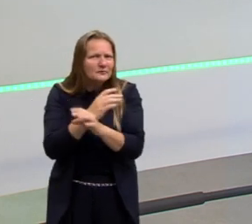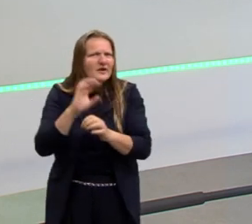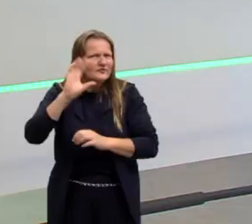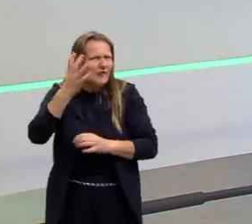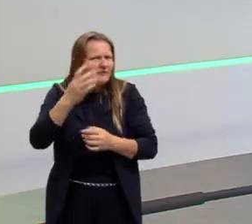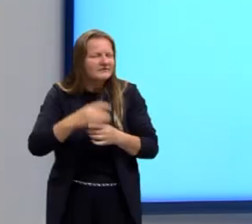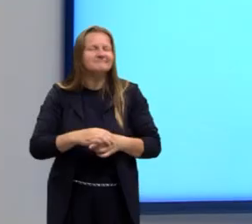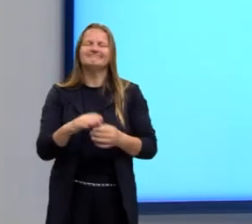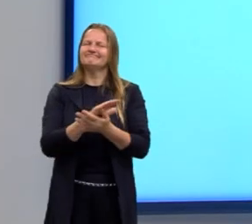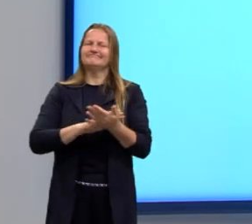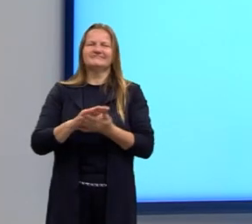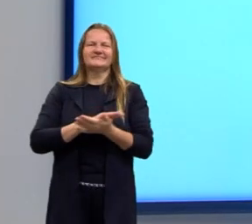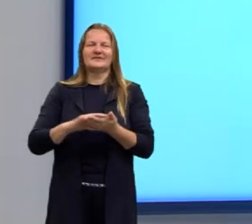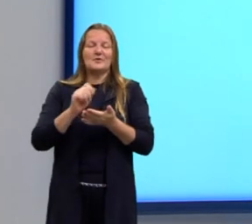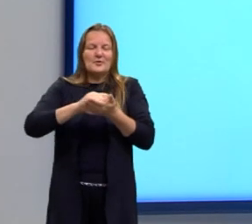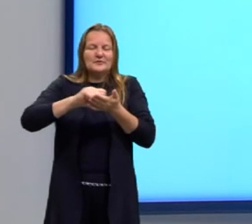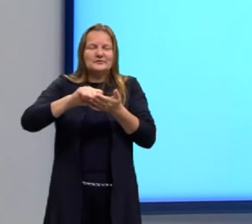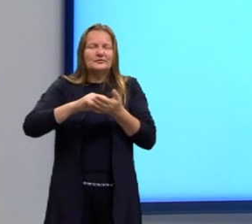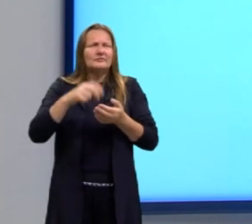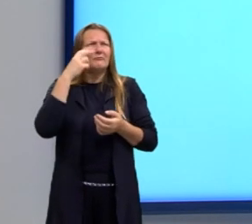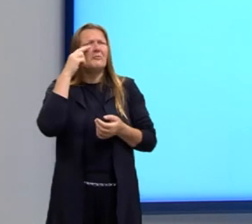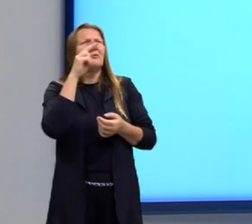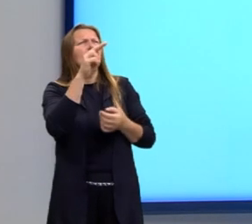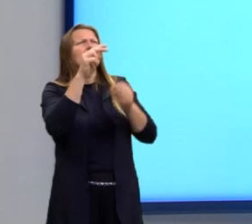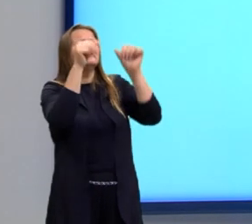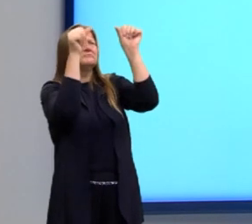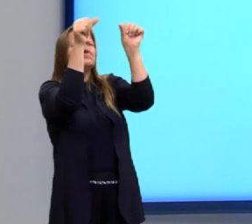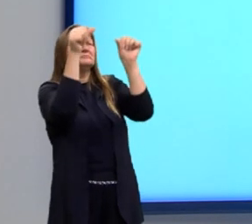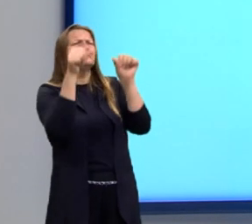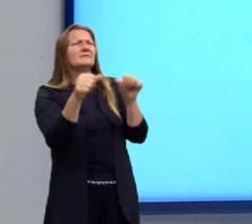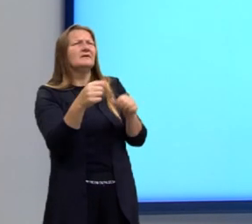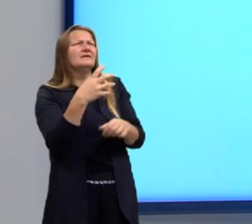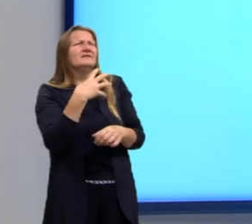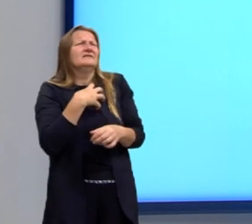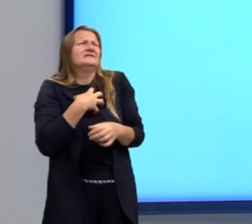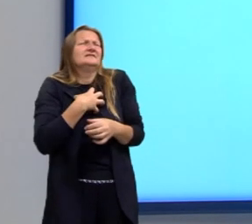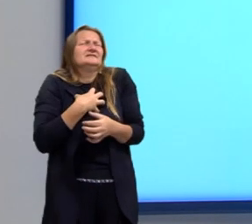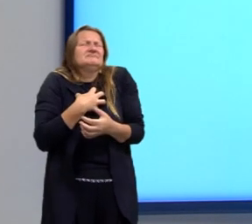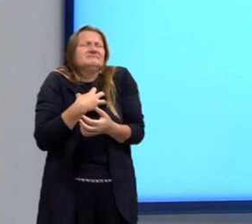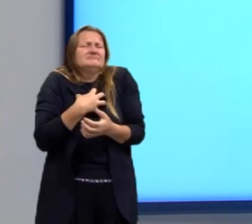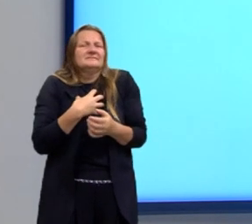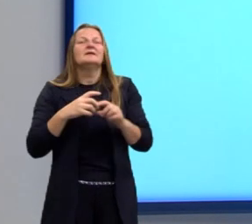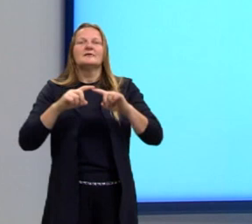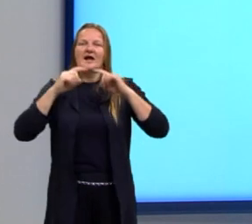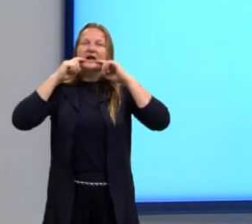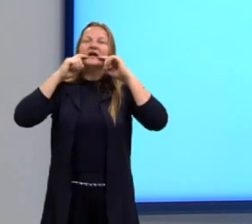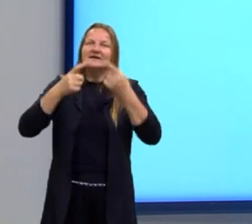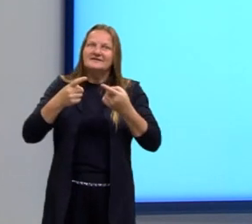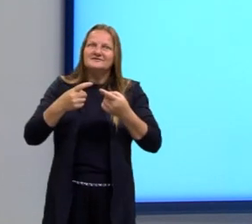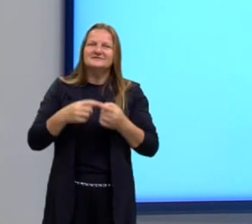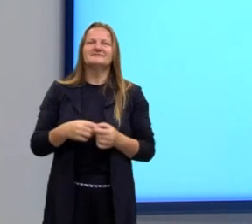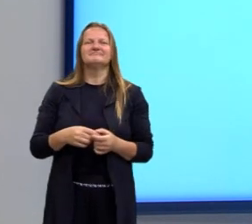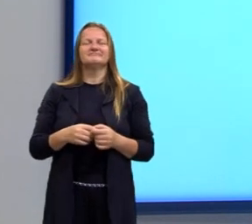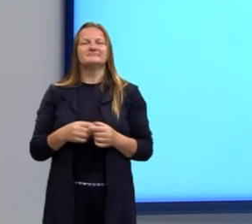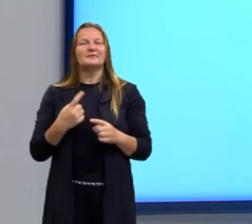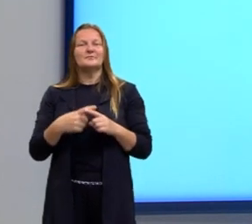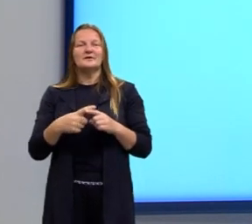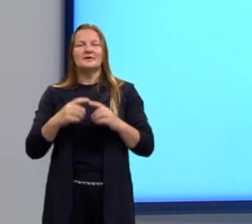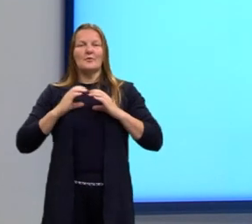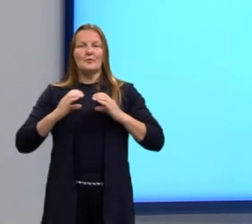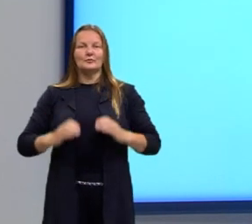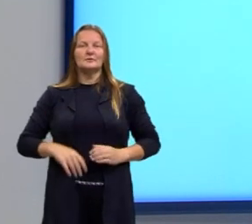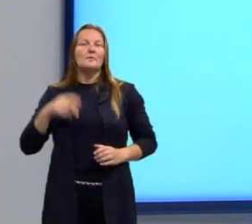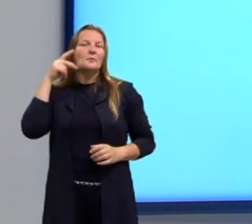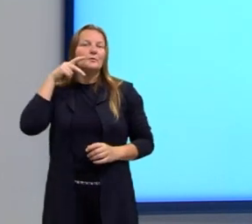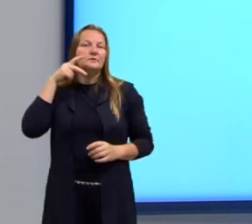o nosso escritor, ele vai justamente trazer uma crítica em relação a essa conduta. Lembrando também que ele